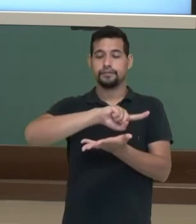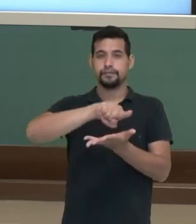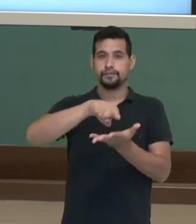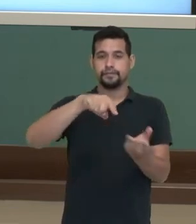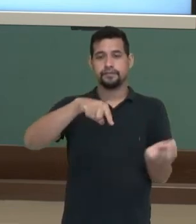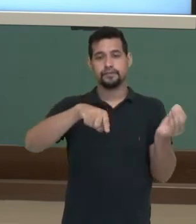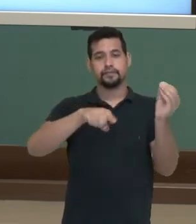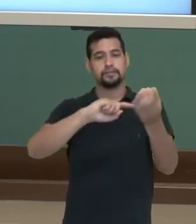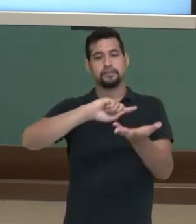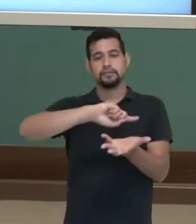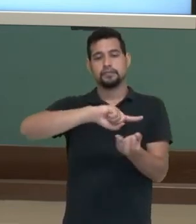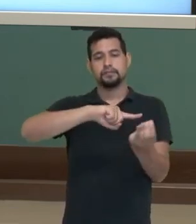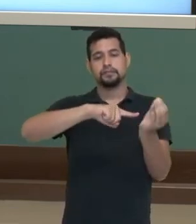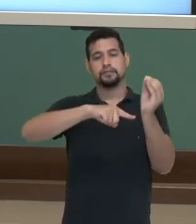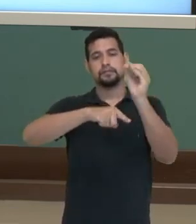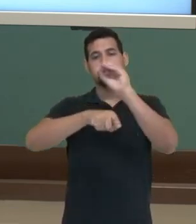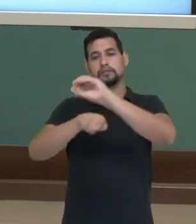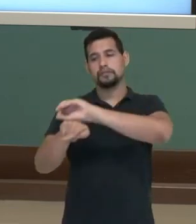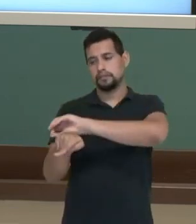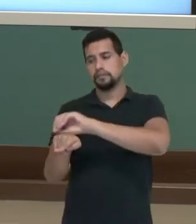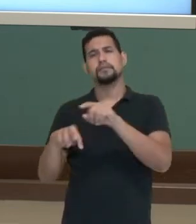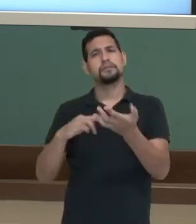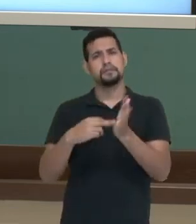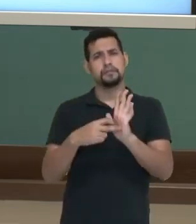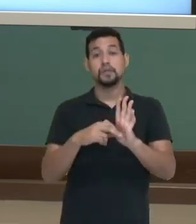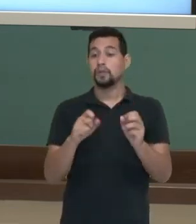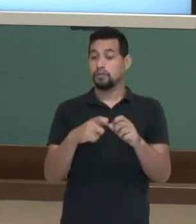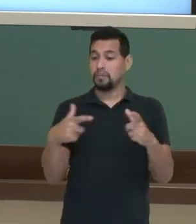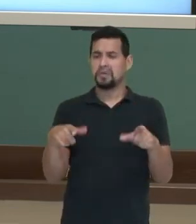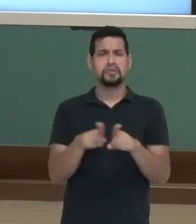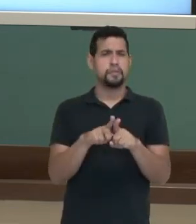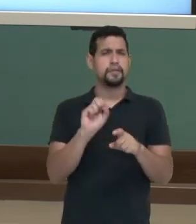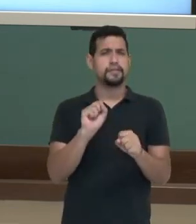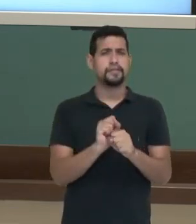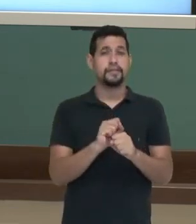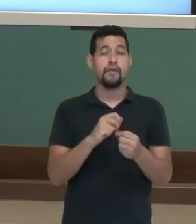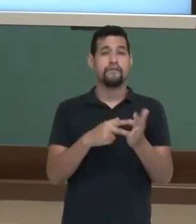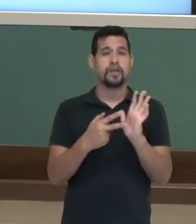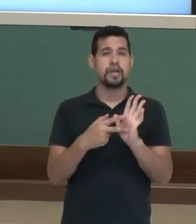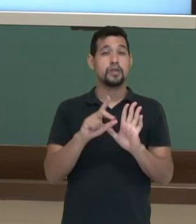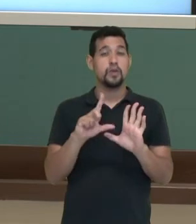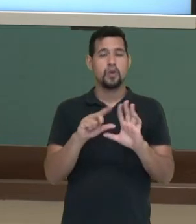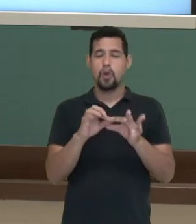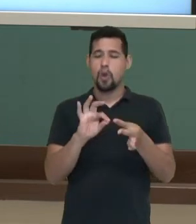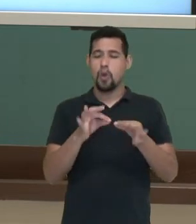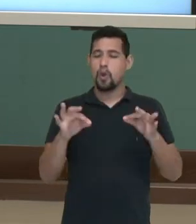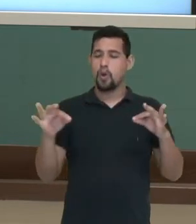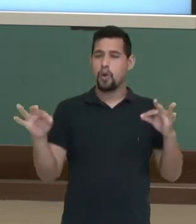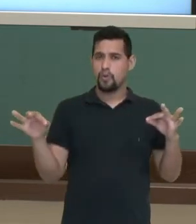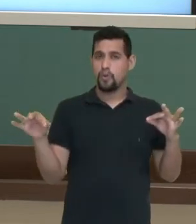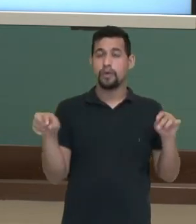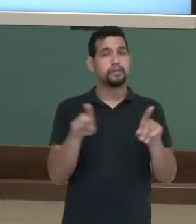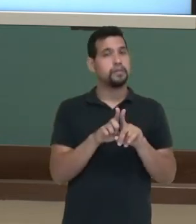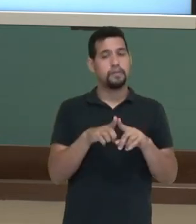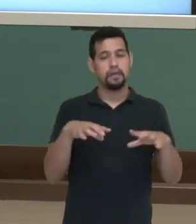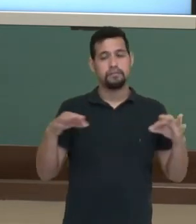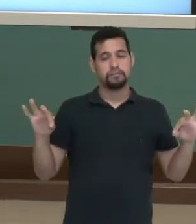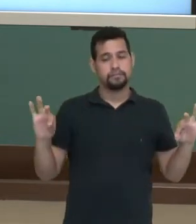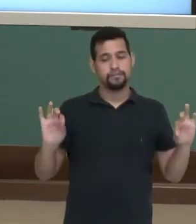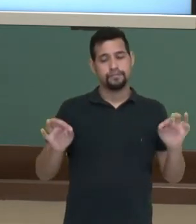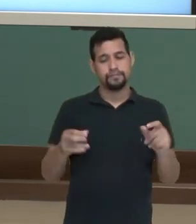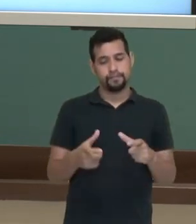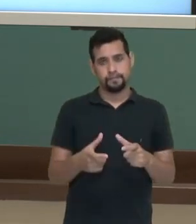deslocar, a sua posição muda e o seu tamanho também, ficando mais comprida e ficando mais